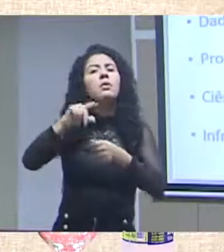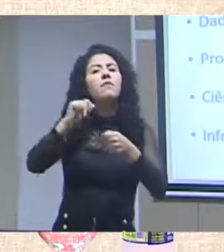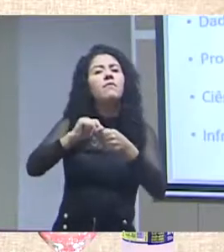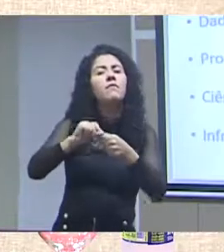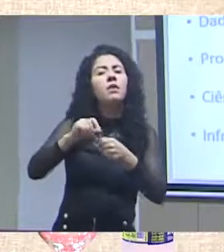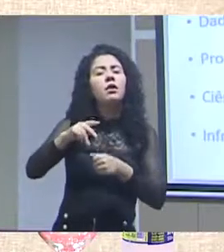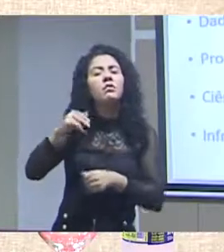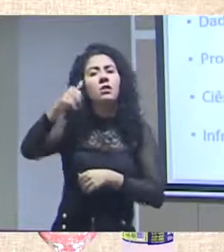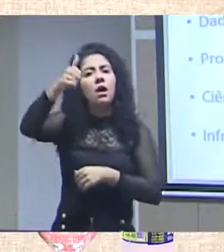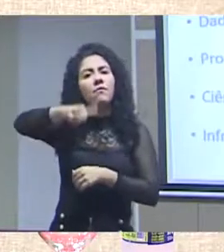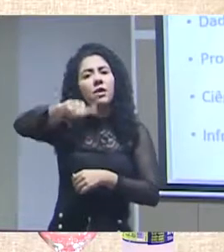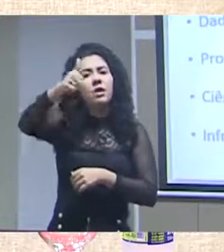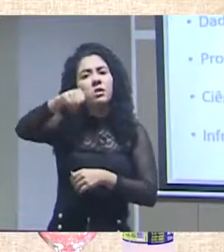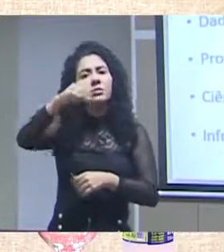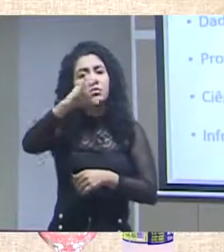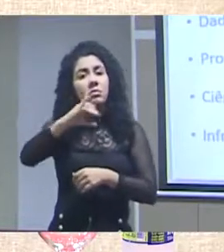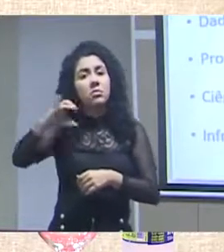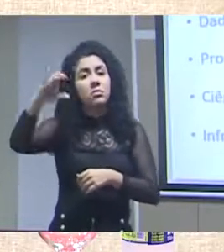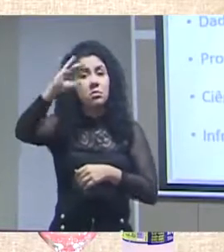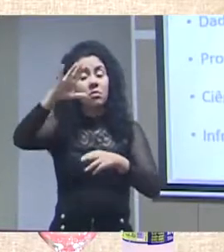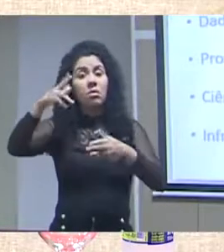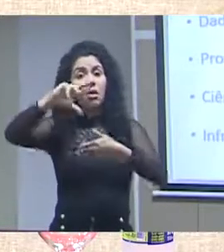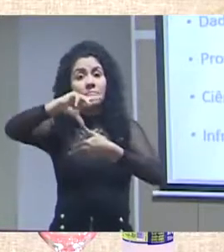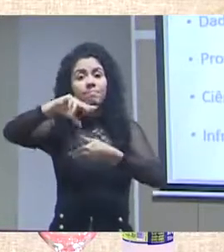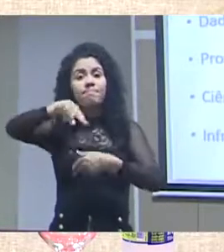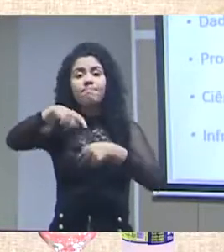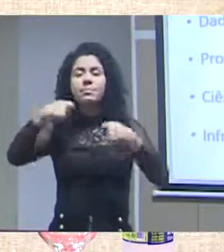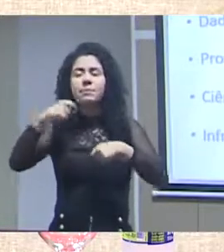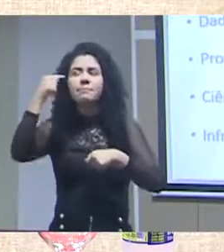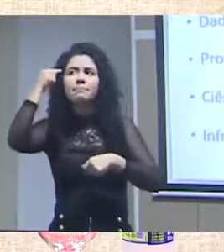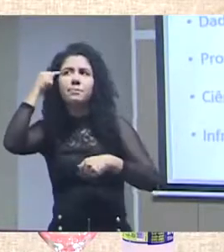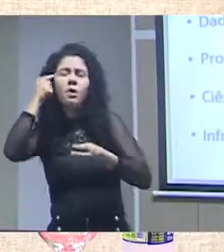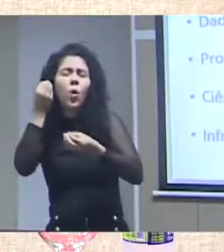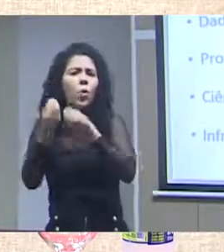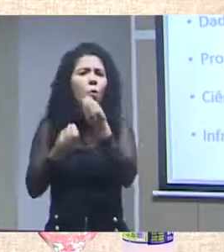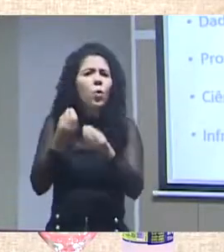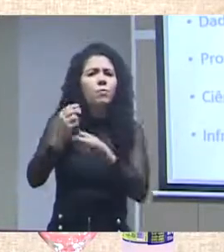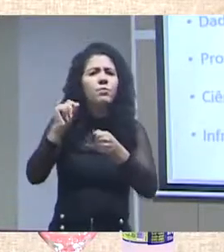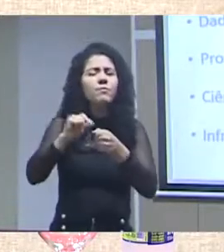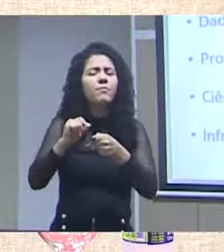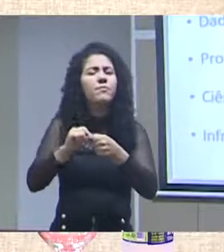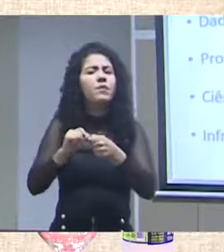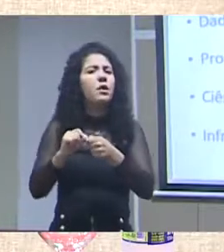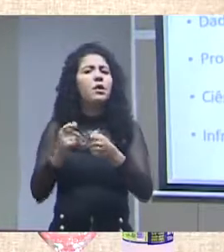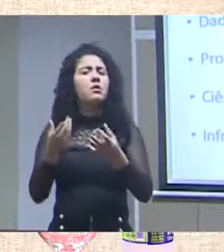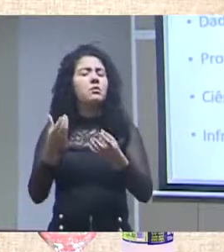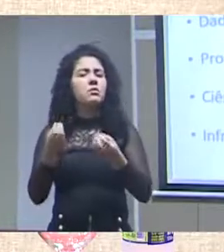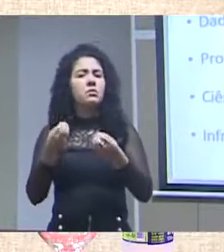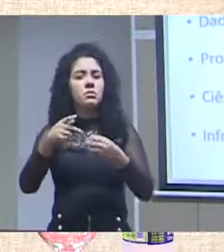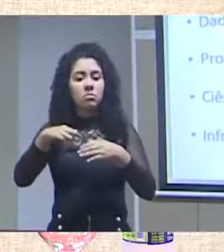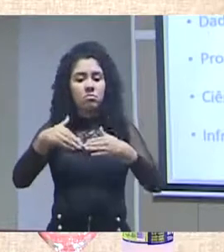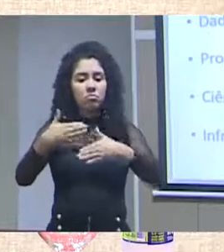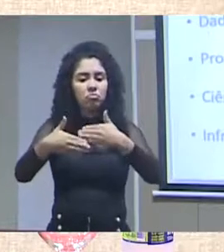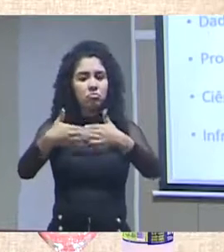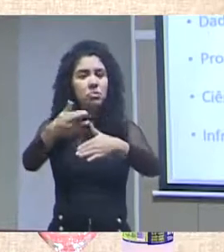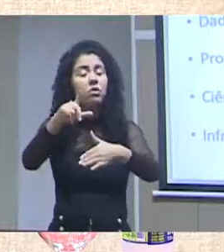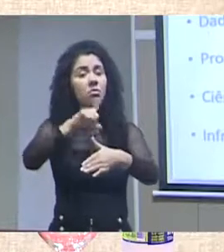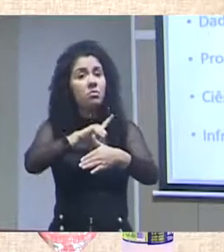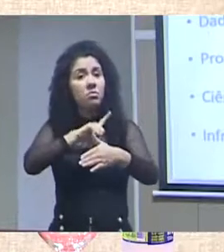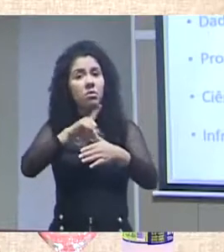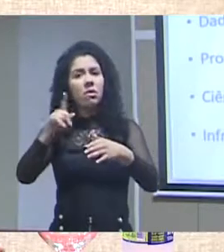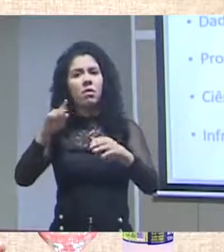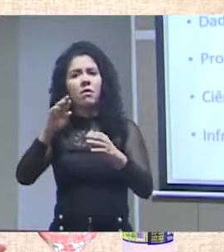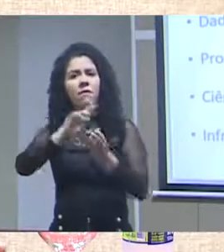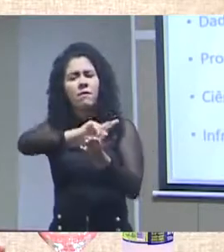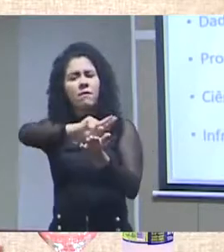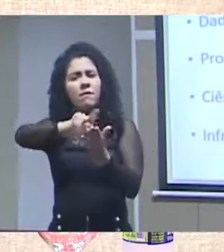que seja distinta daquilo que vem sendo imposto pelos grandes editoriais científicos, que são